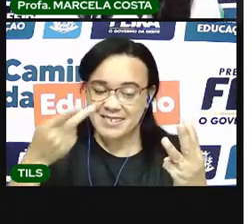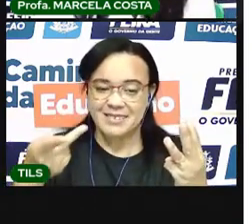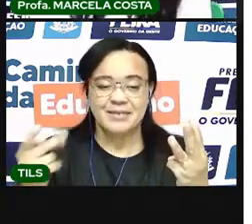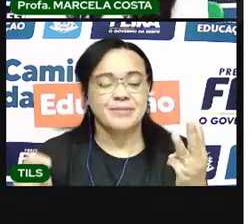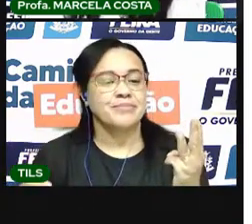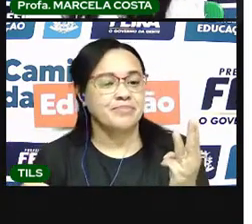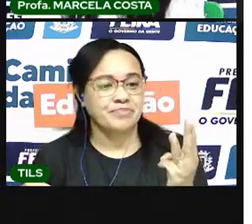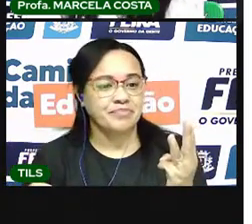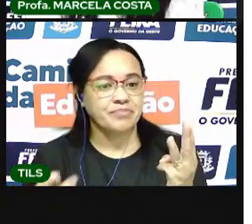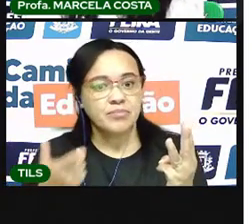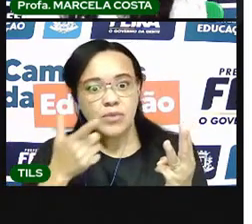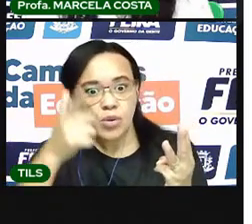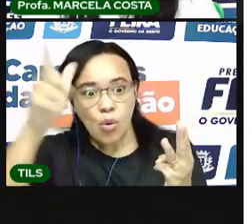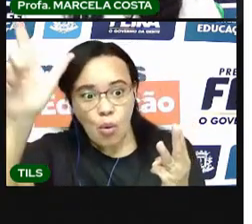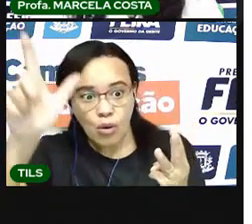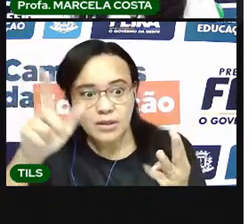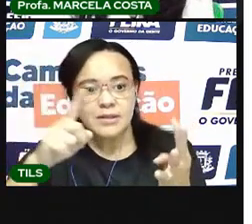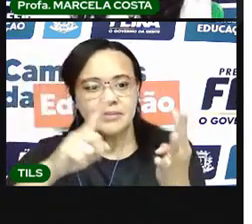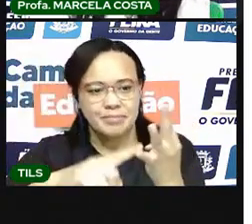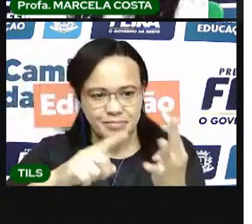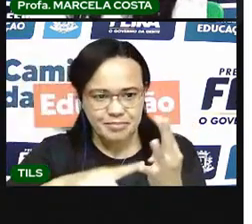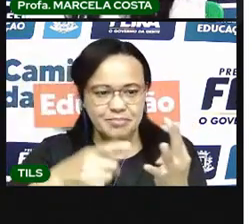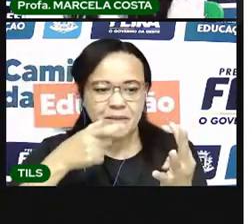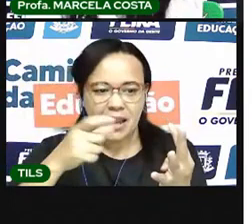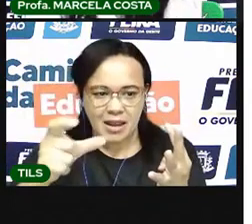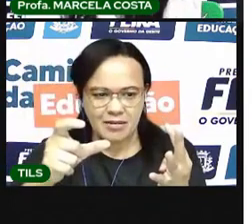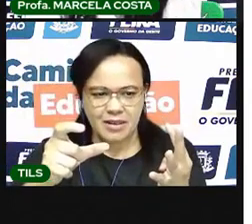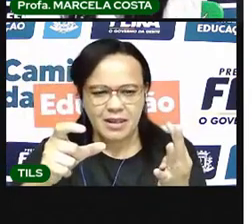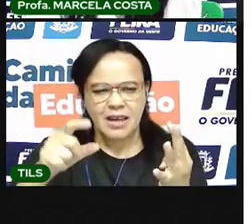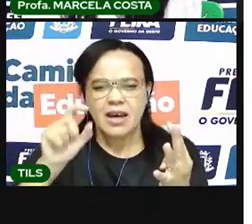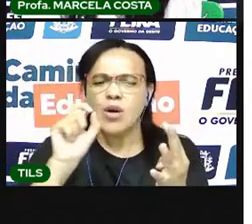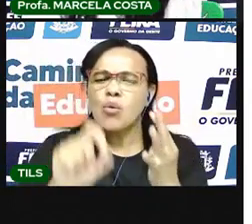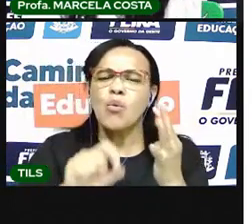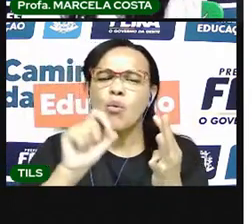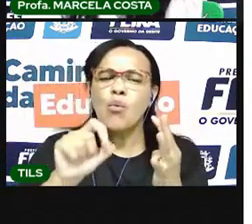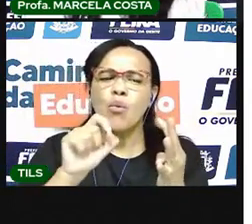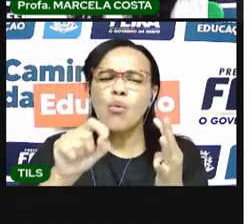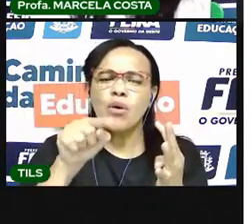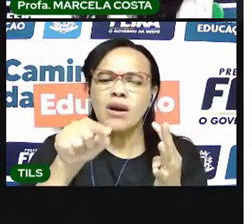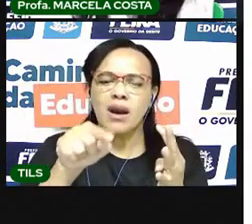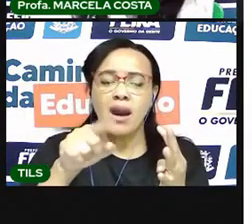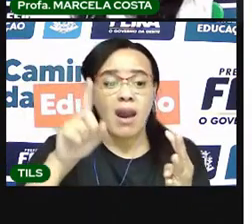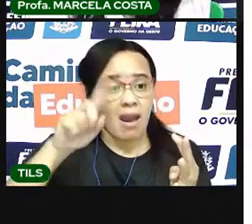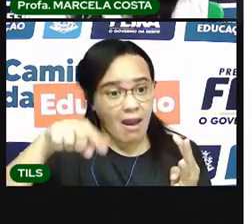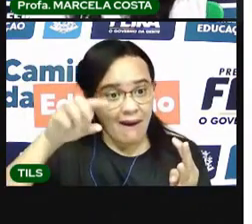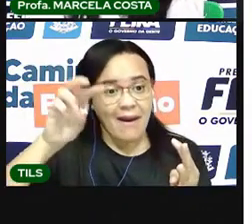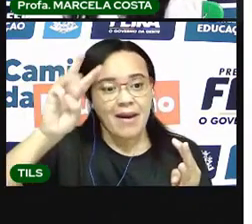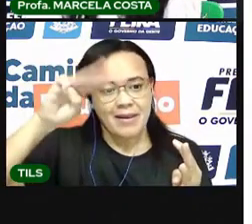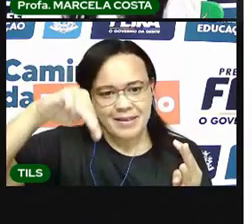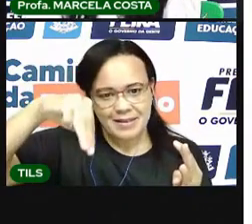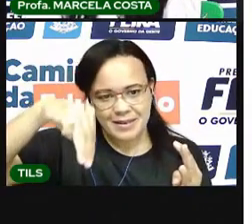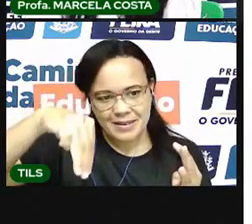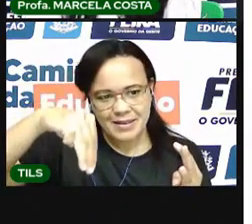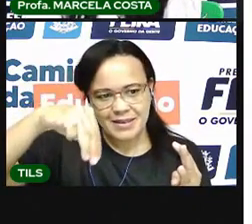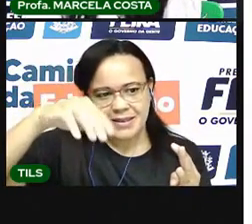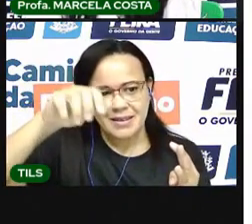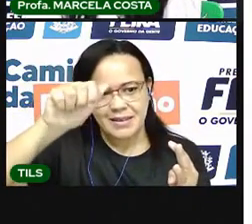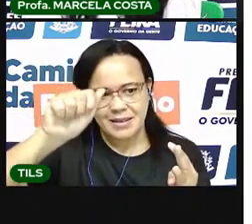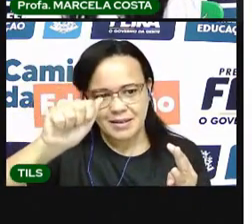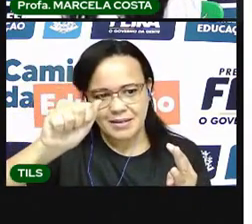Vamos ver outra? O que é isso aqui? Mão-di-oca. Ó.